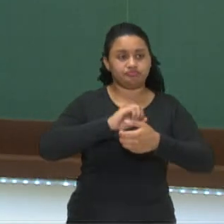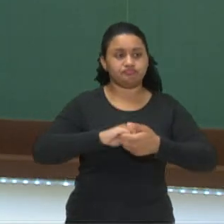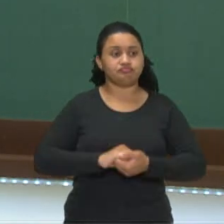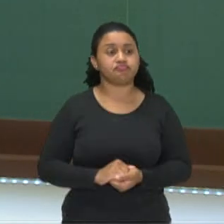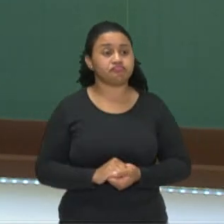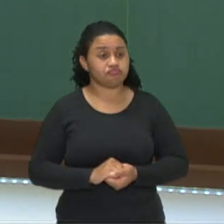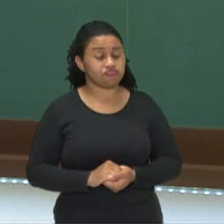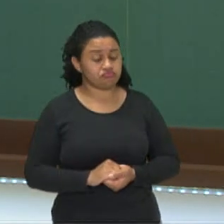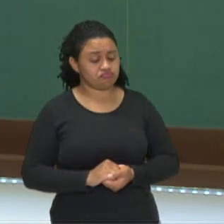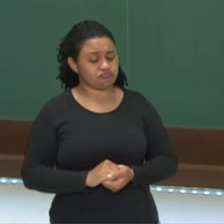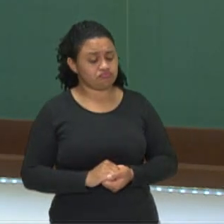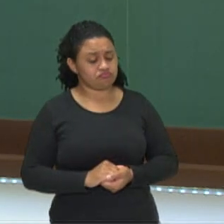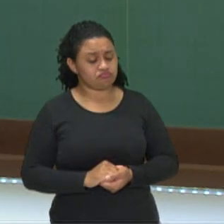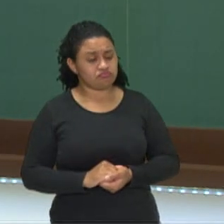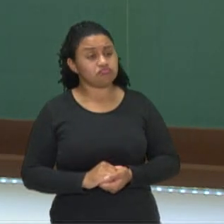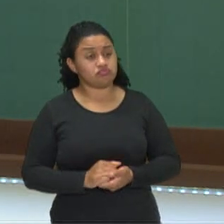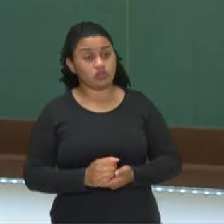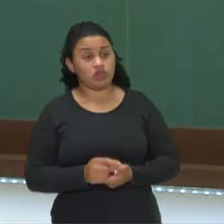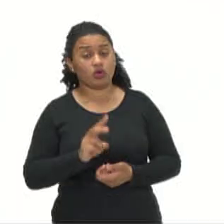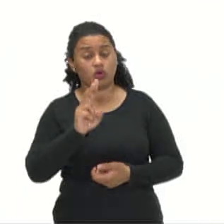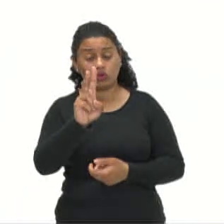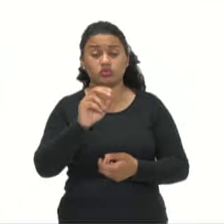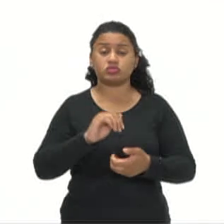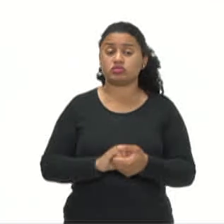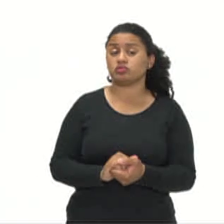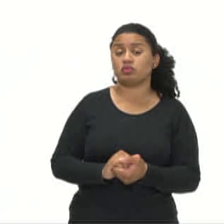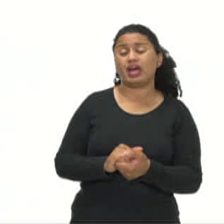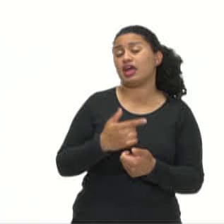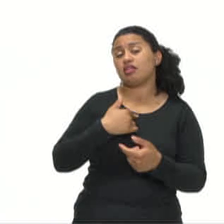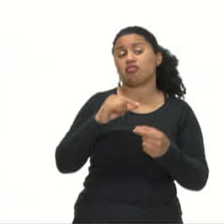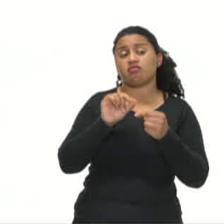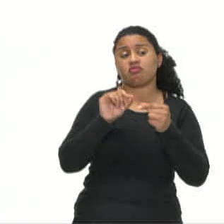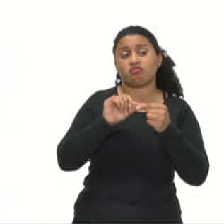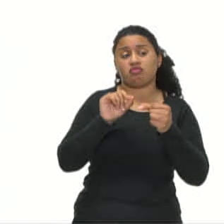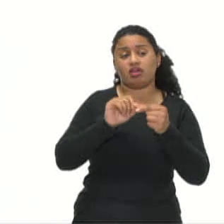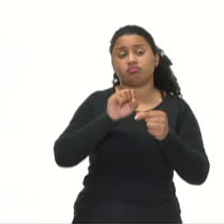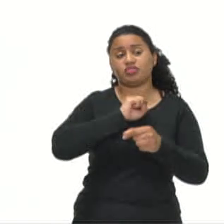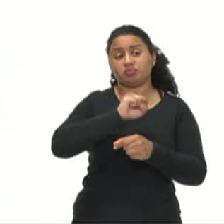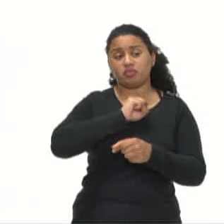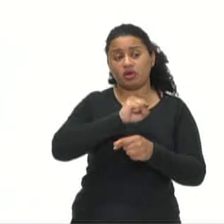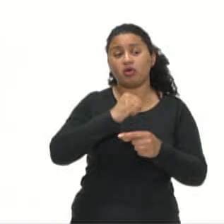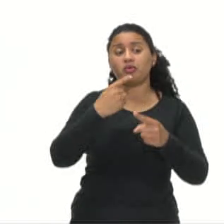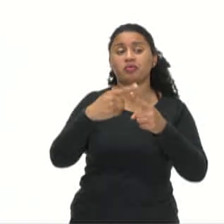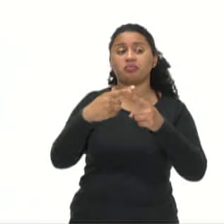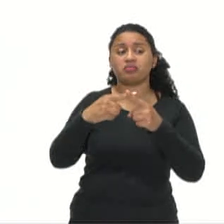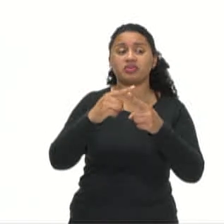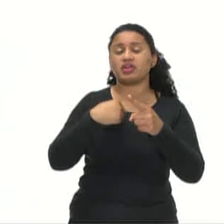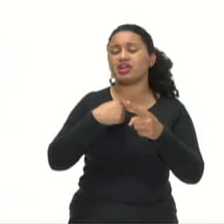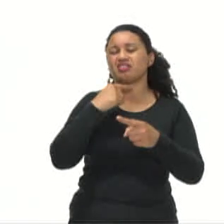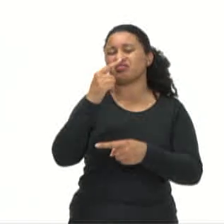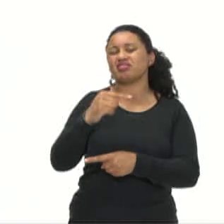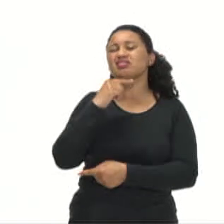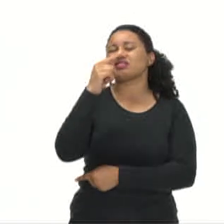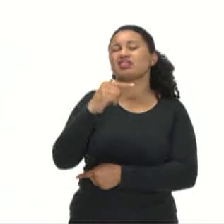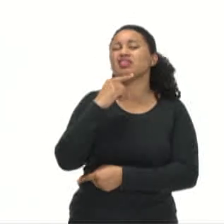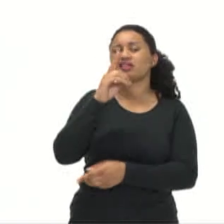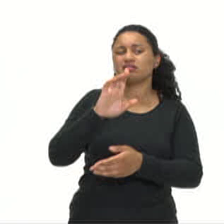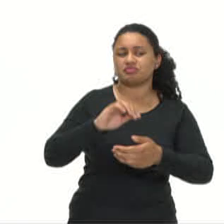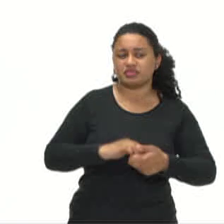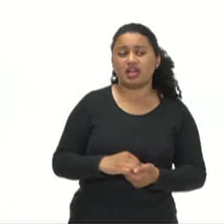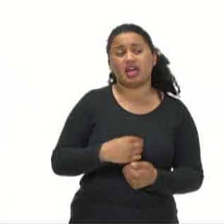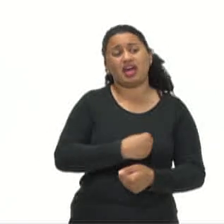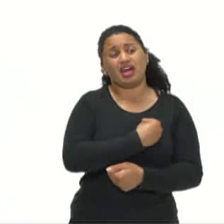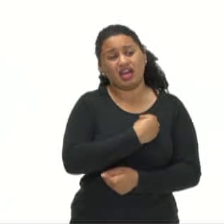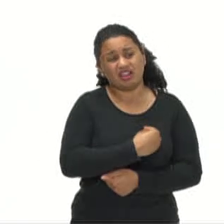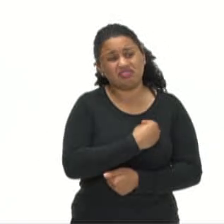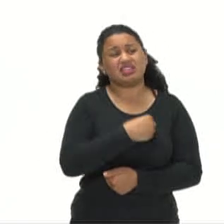Uma pausa. Ela continuou. E não procedam à ressuscitação porque não vale a pena. A